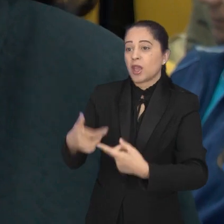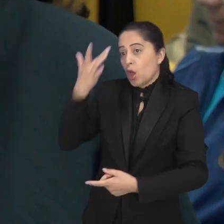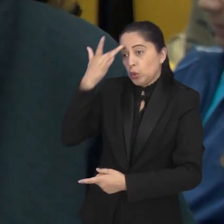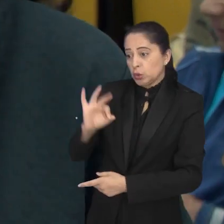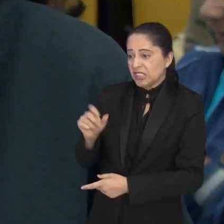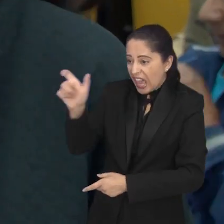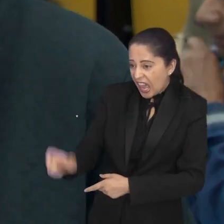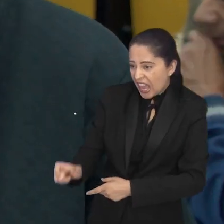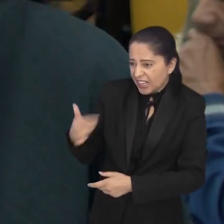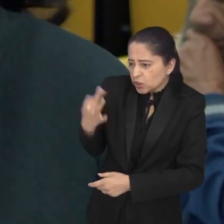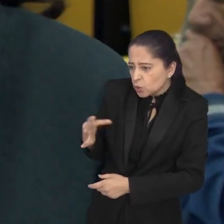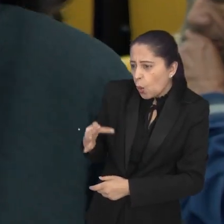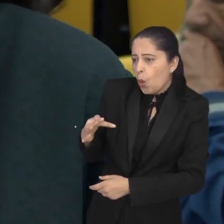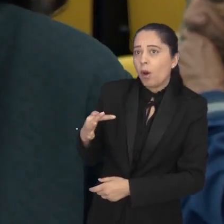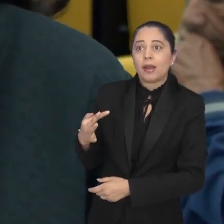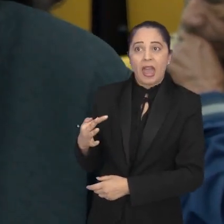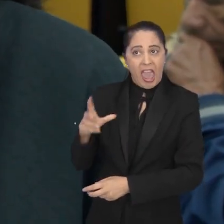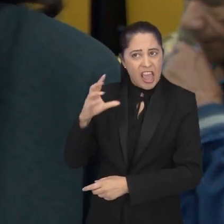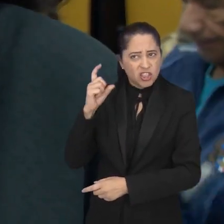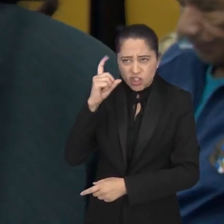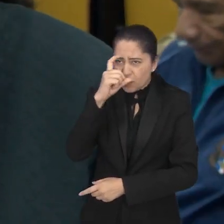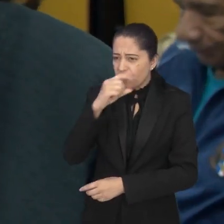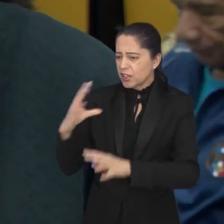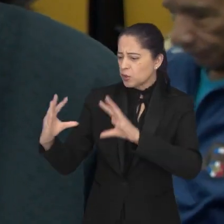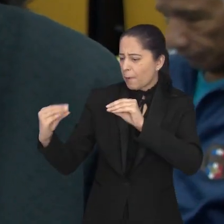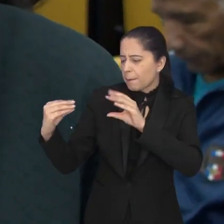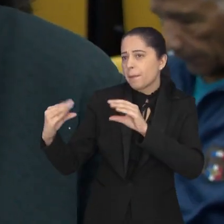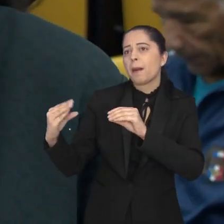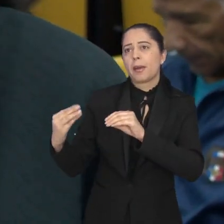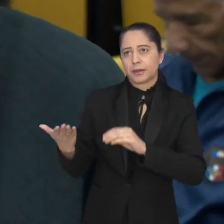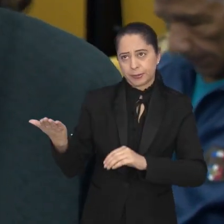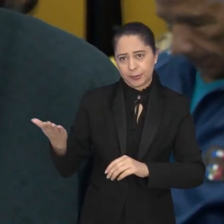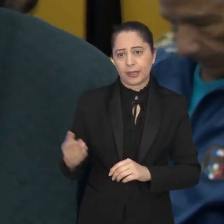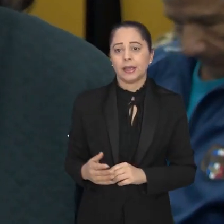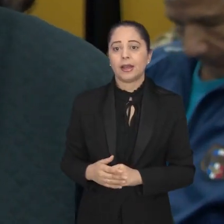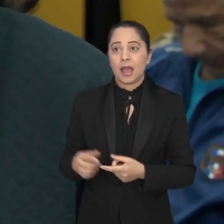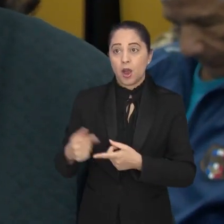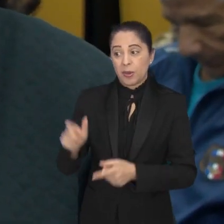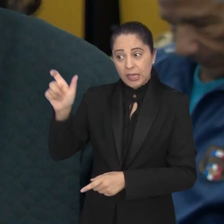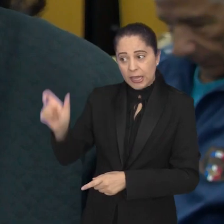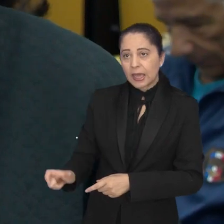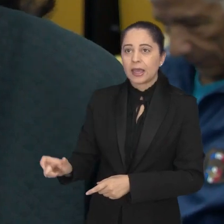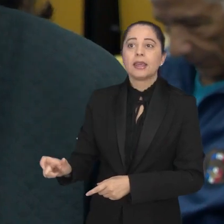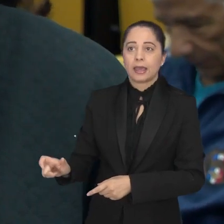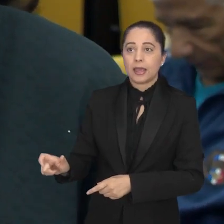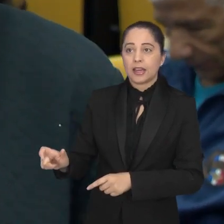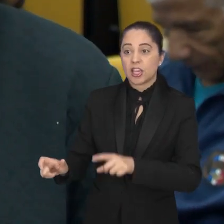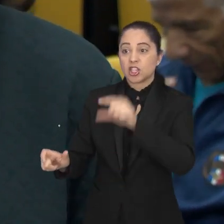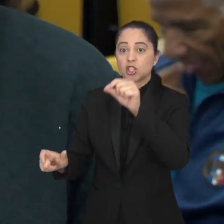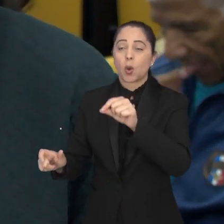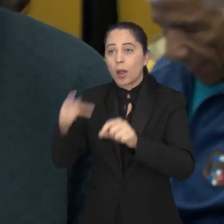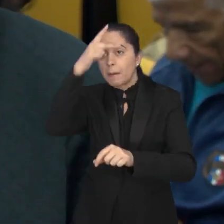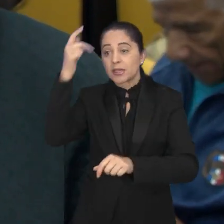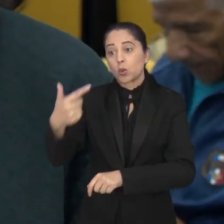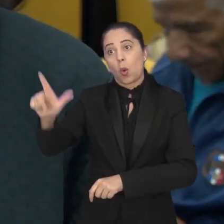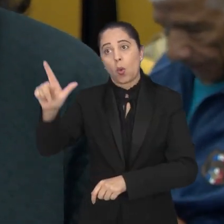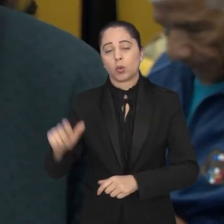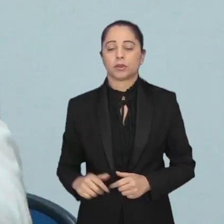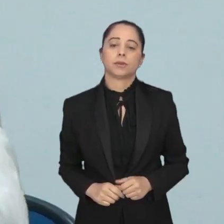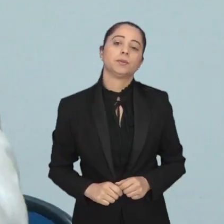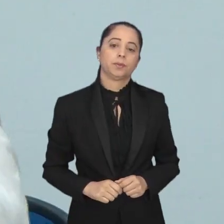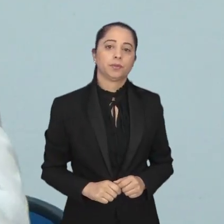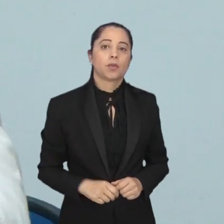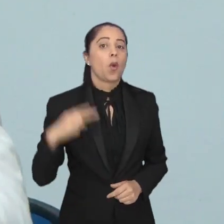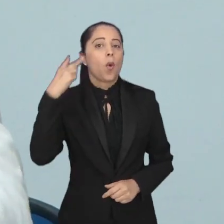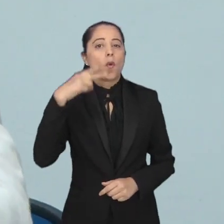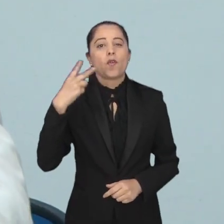não sei se ele sente dor. É difícil conversar com ele, é muito complicado conversar com ele. Ele tem uma pessoa que ele escolhe para conversar.